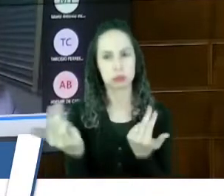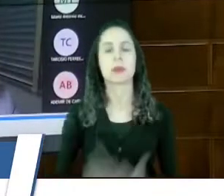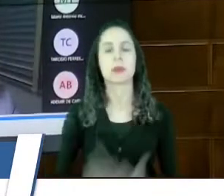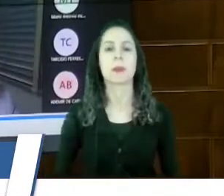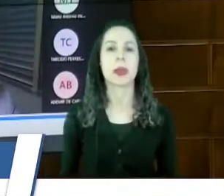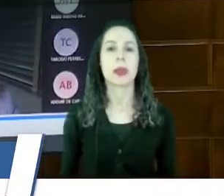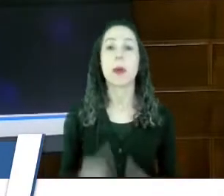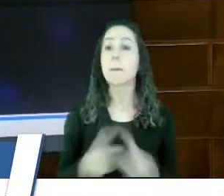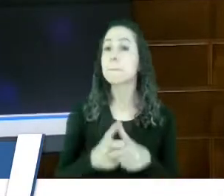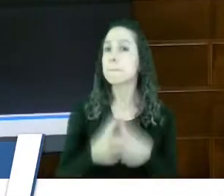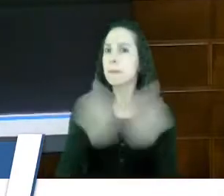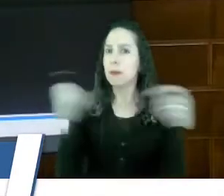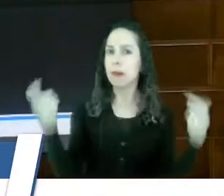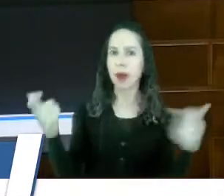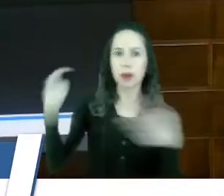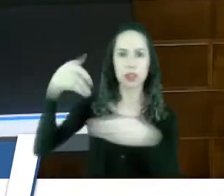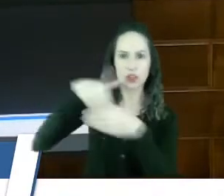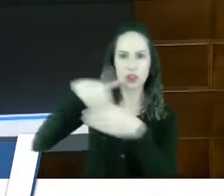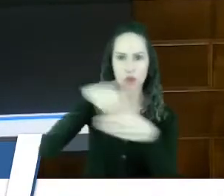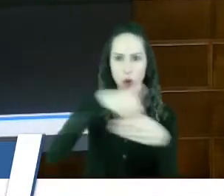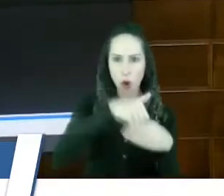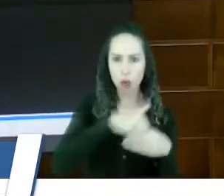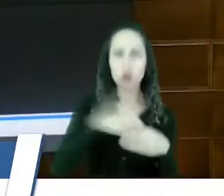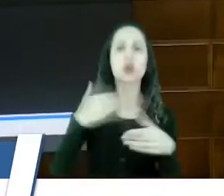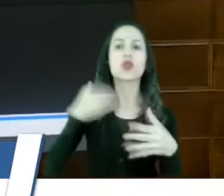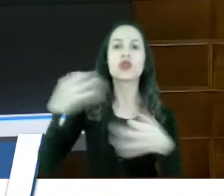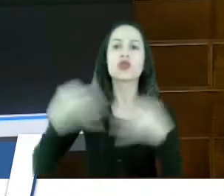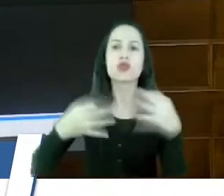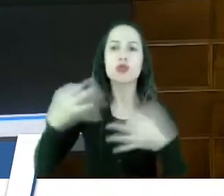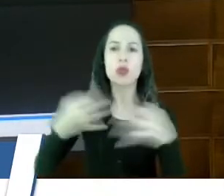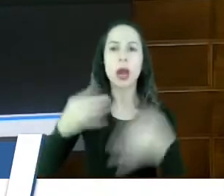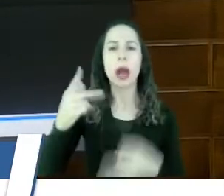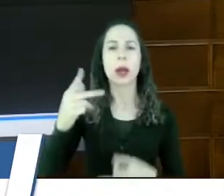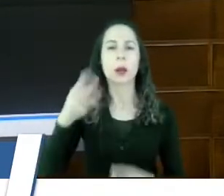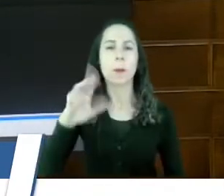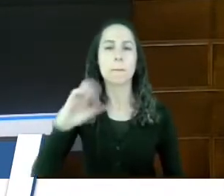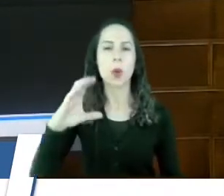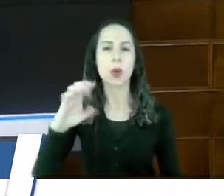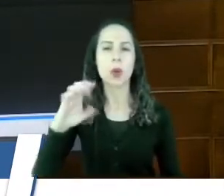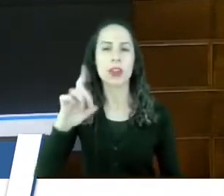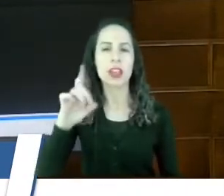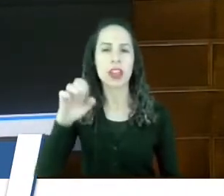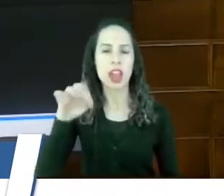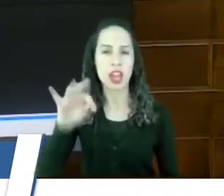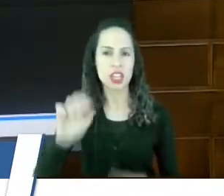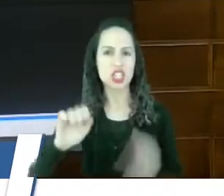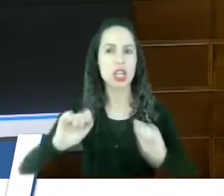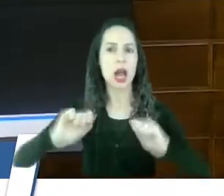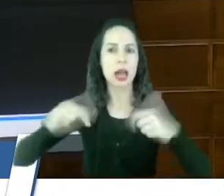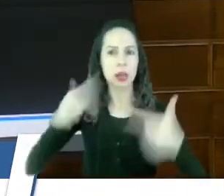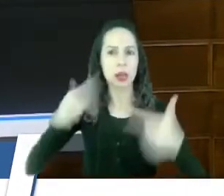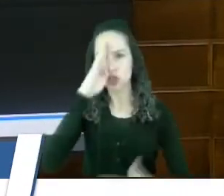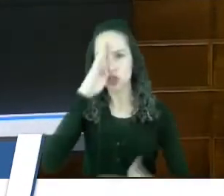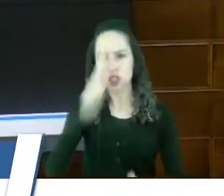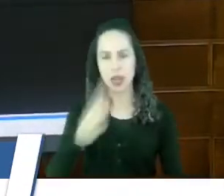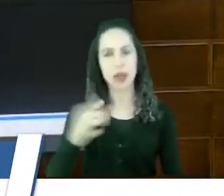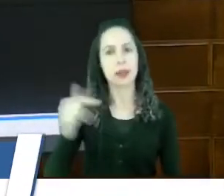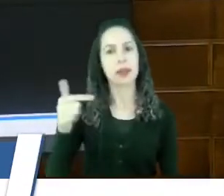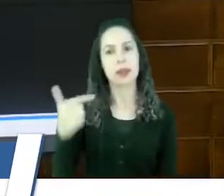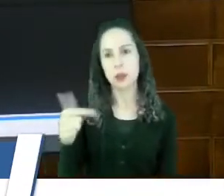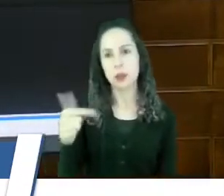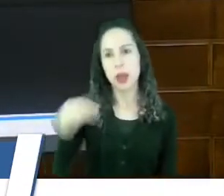maioria de votos, julgaram procedente à ação direta, sem modulação.